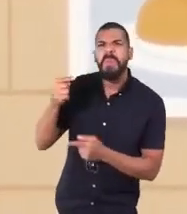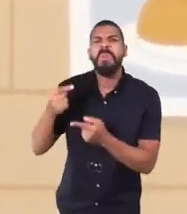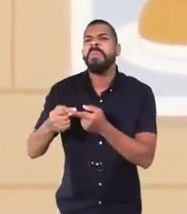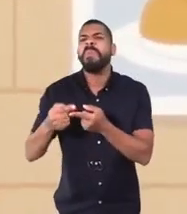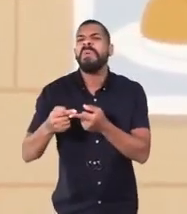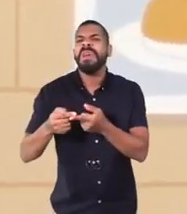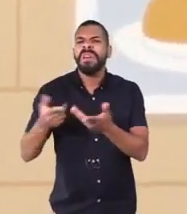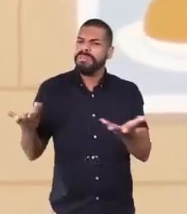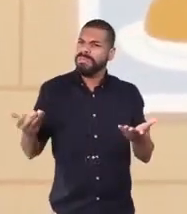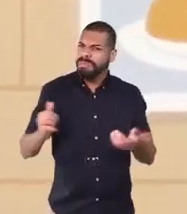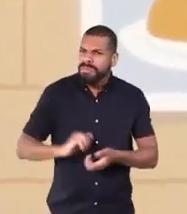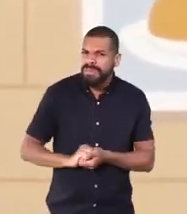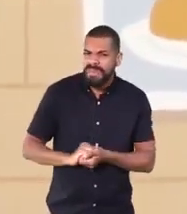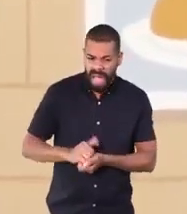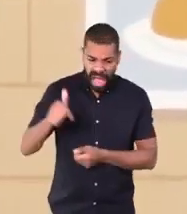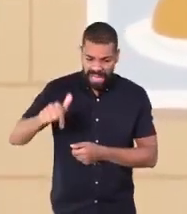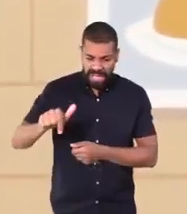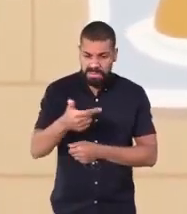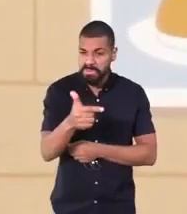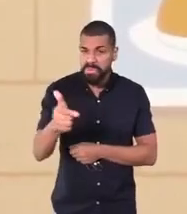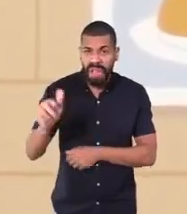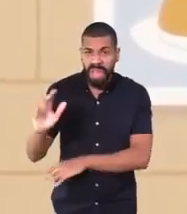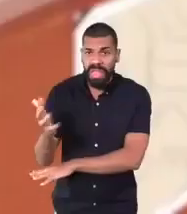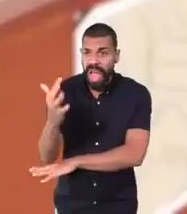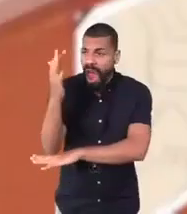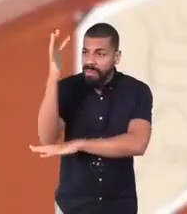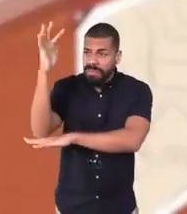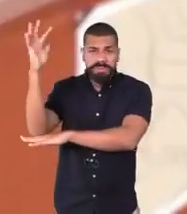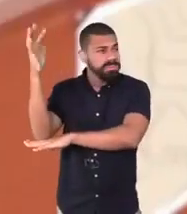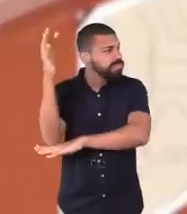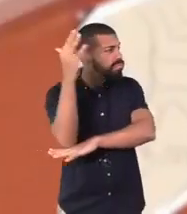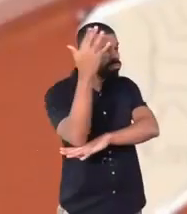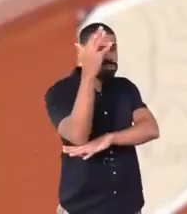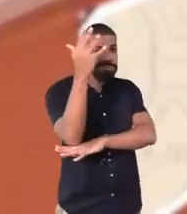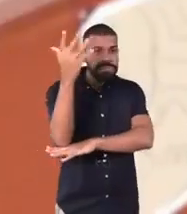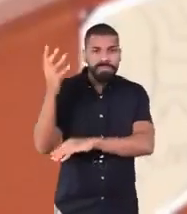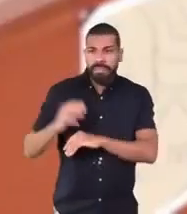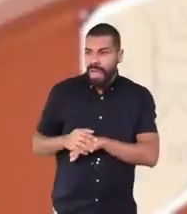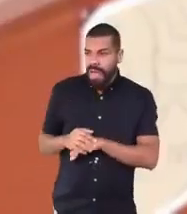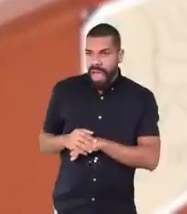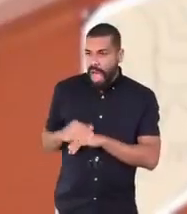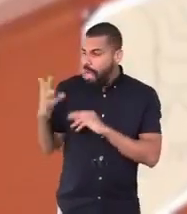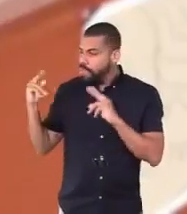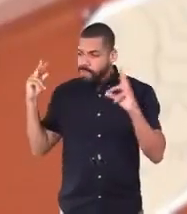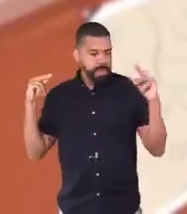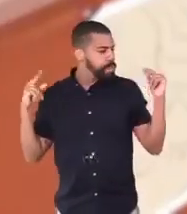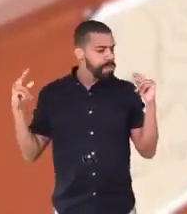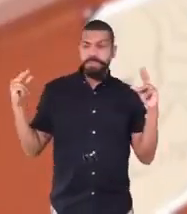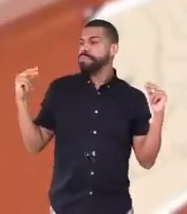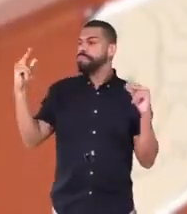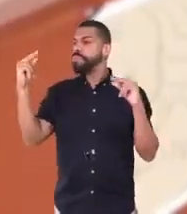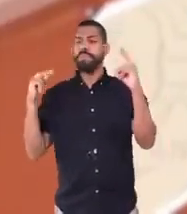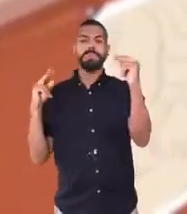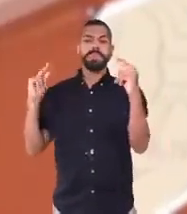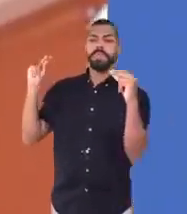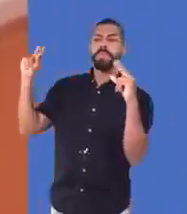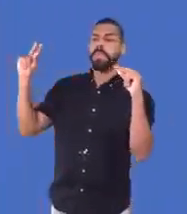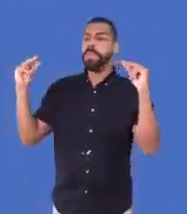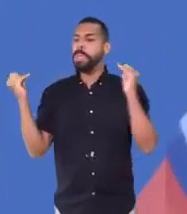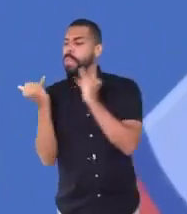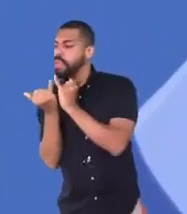Caraíba? Aqui nem tem essa árvore. O murmurinho começou a se espalhar.